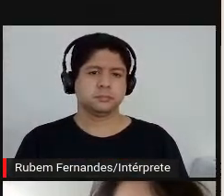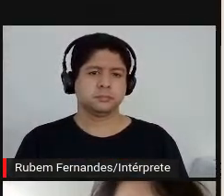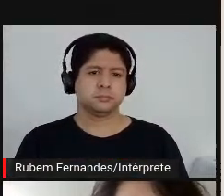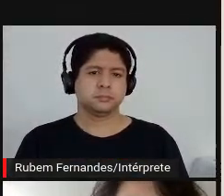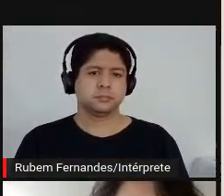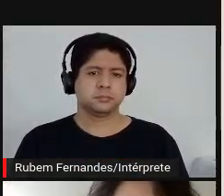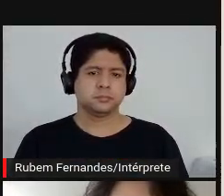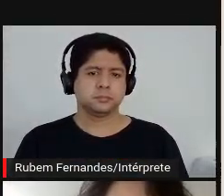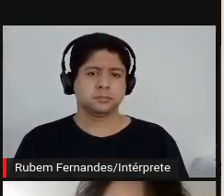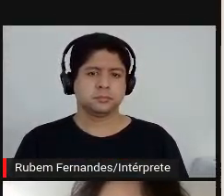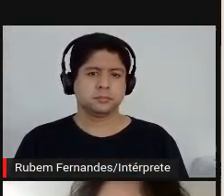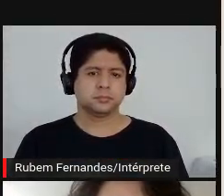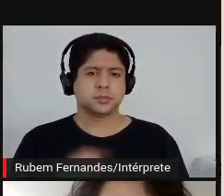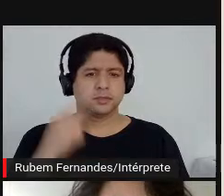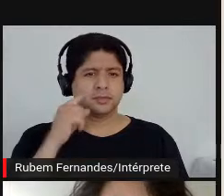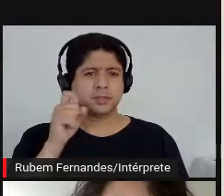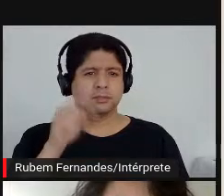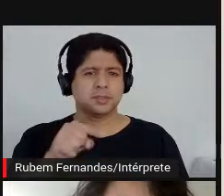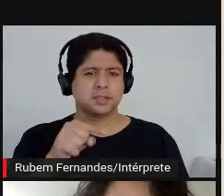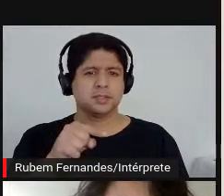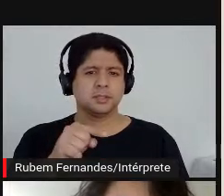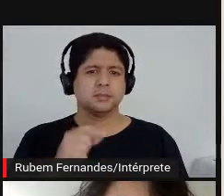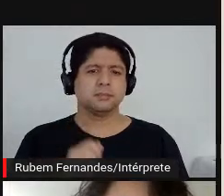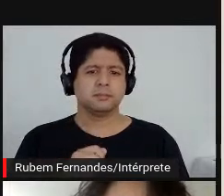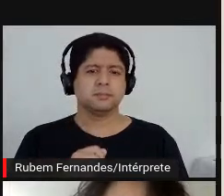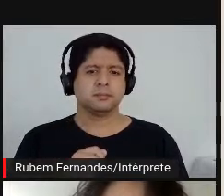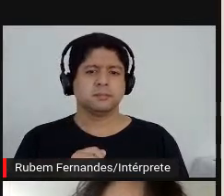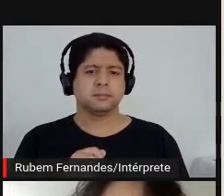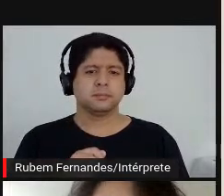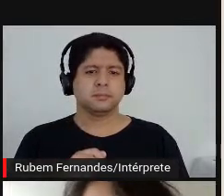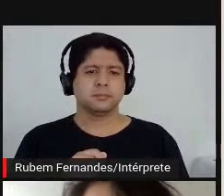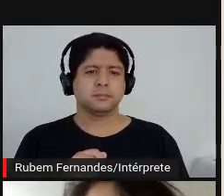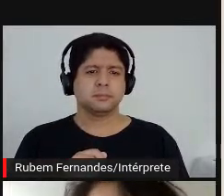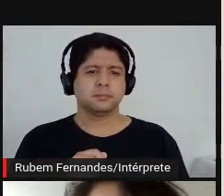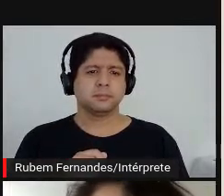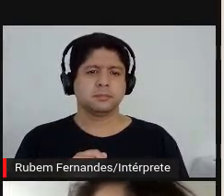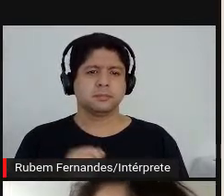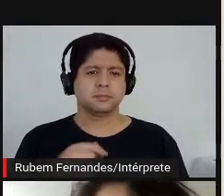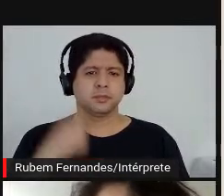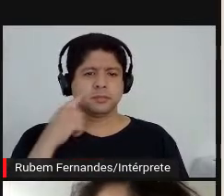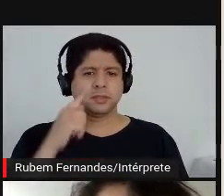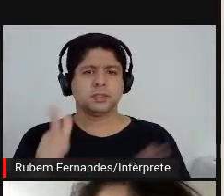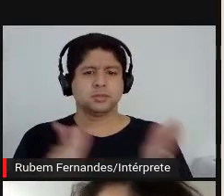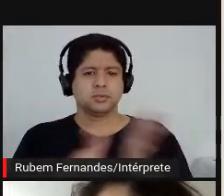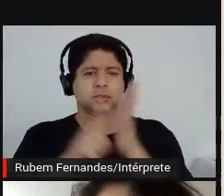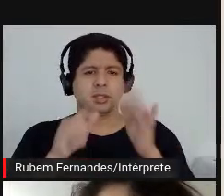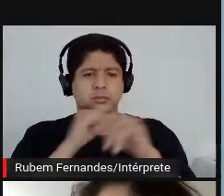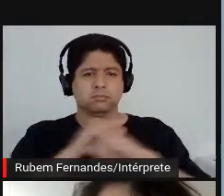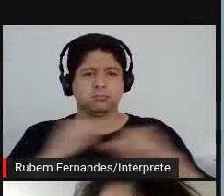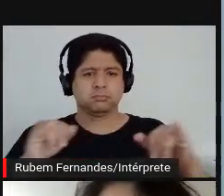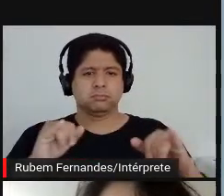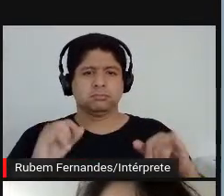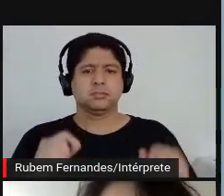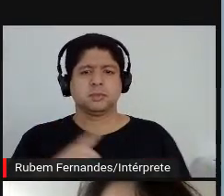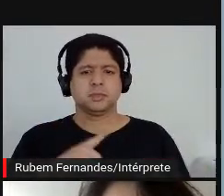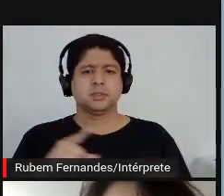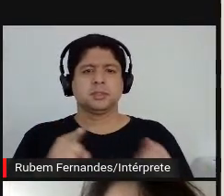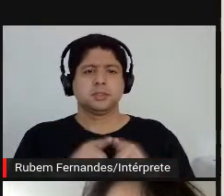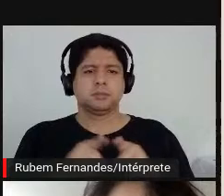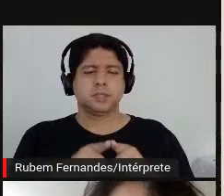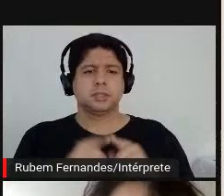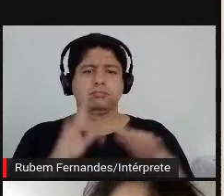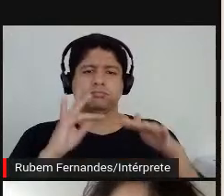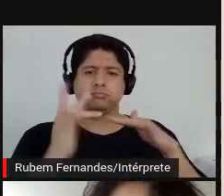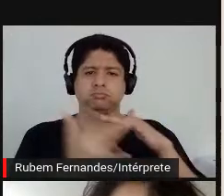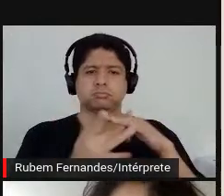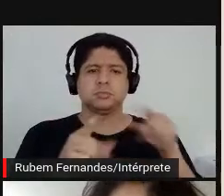coloquei isso no jornal e também em redes sociais. Aqui